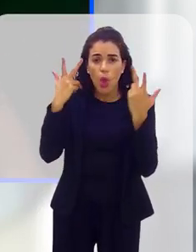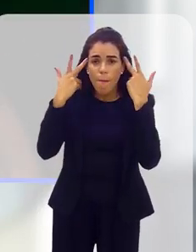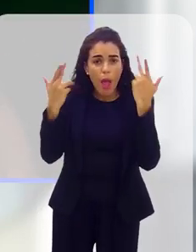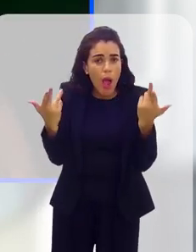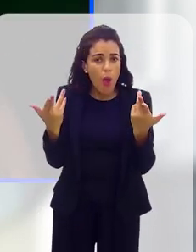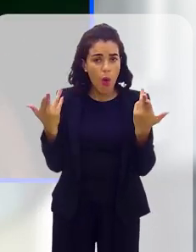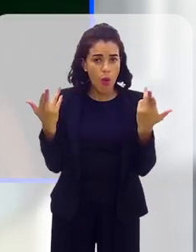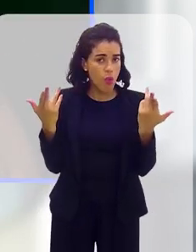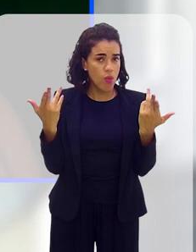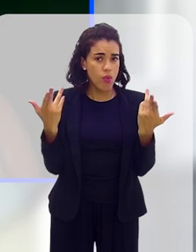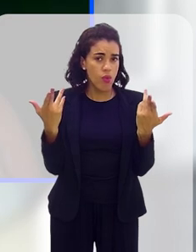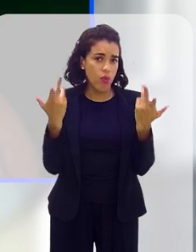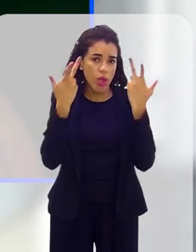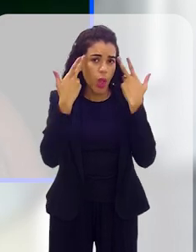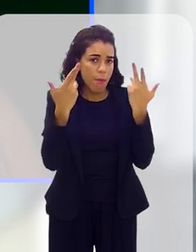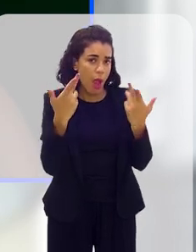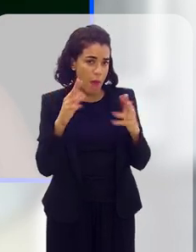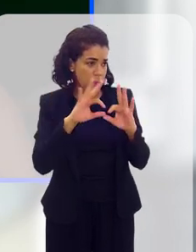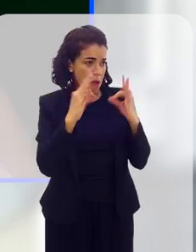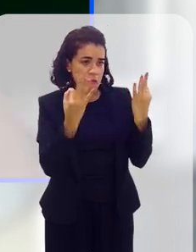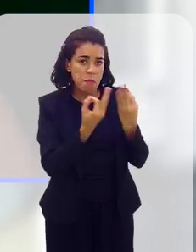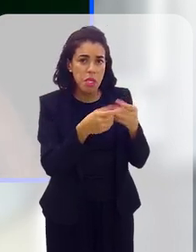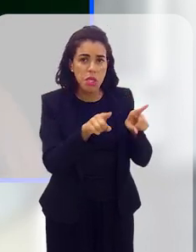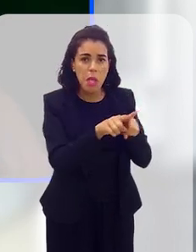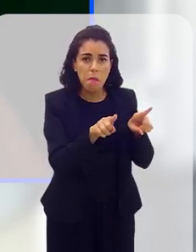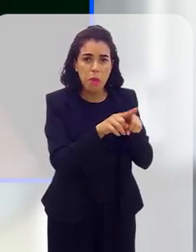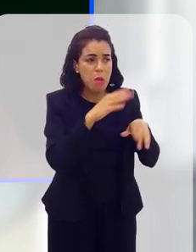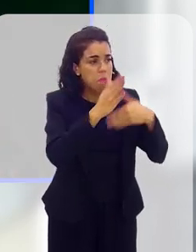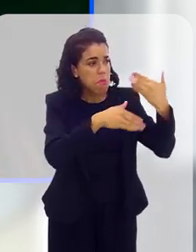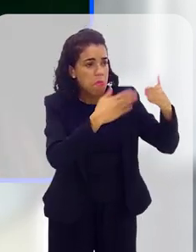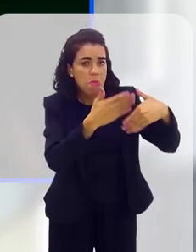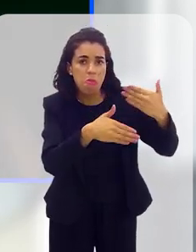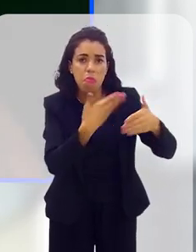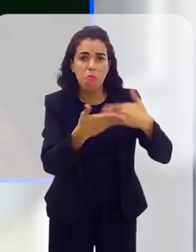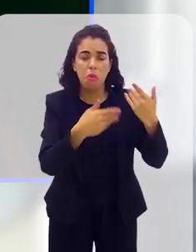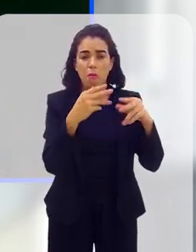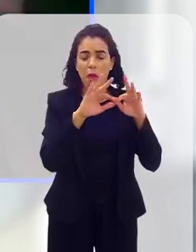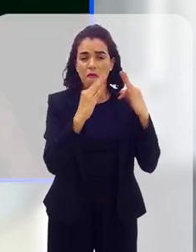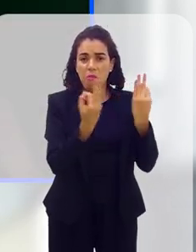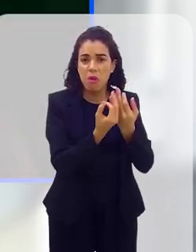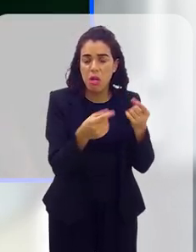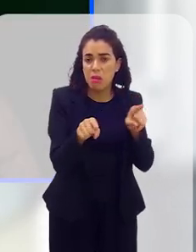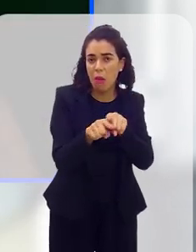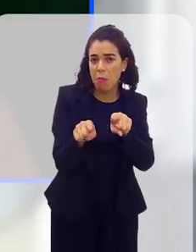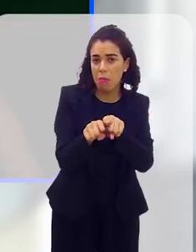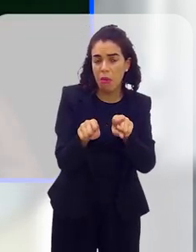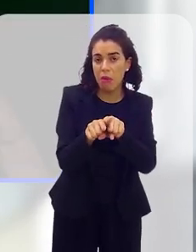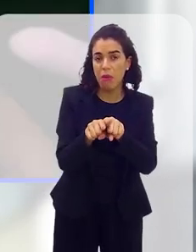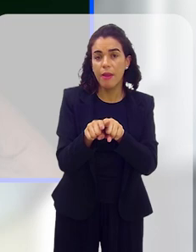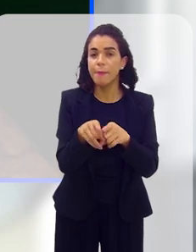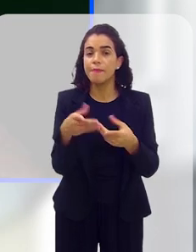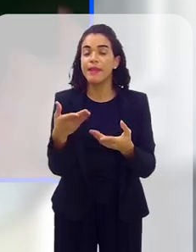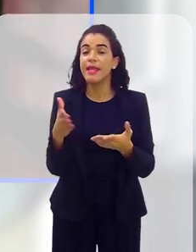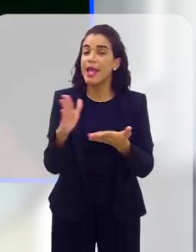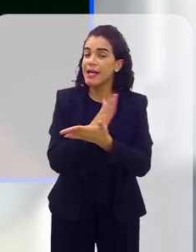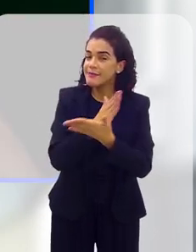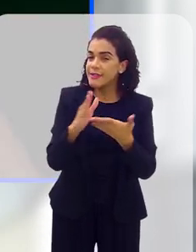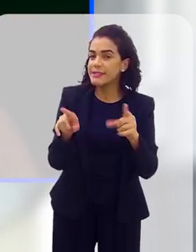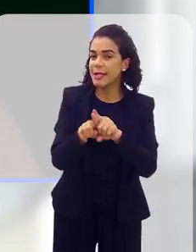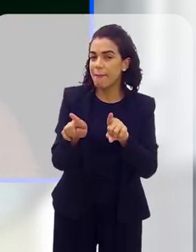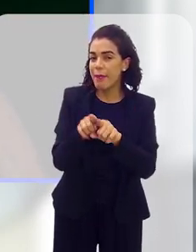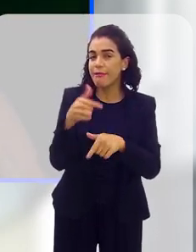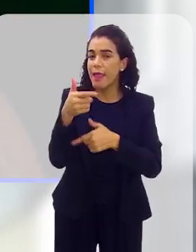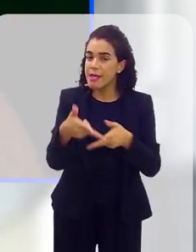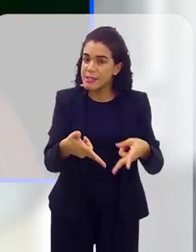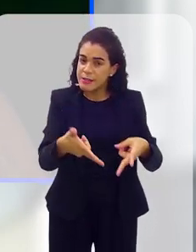não, é assim que funciona, né, e que não, ele não tem direito, porque sempre foi assim, talvez com a família foi assim, né, e aí muitas das vezes